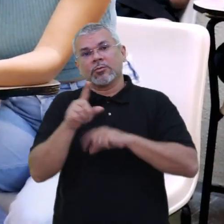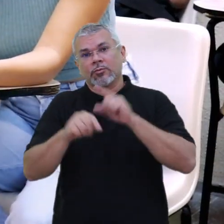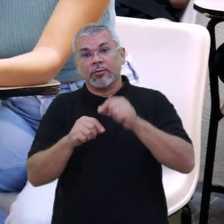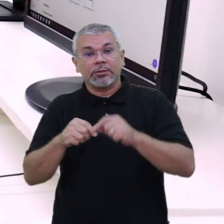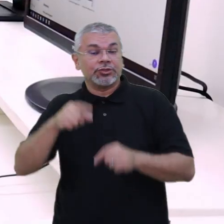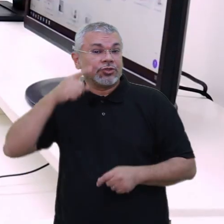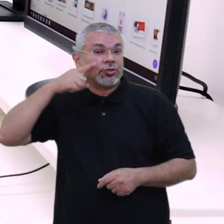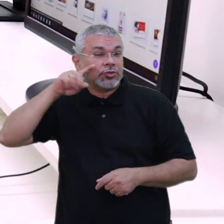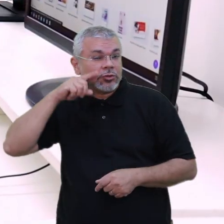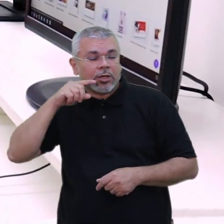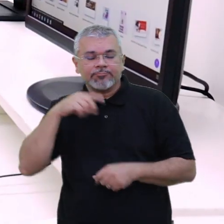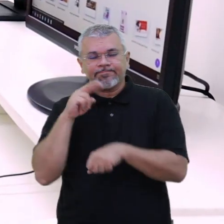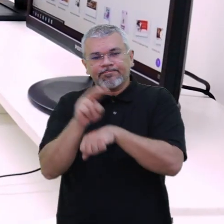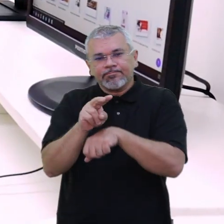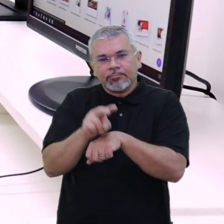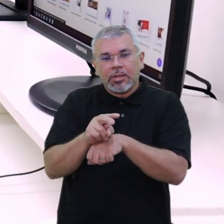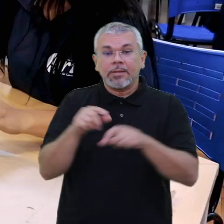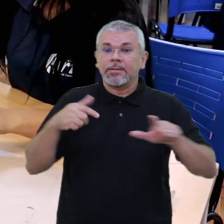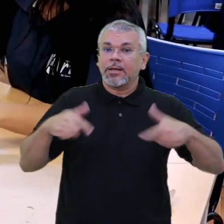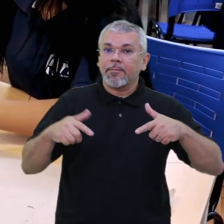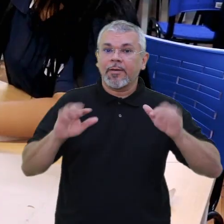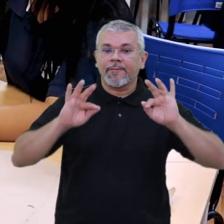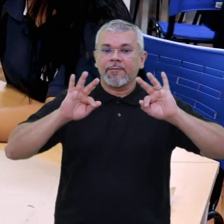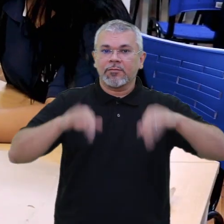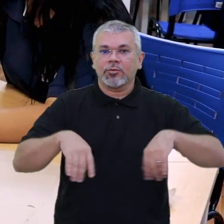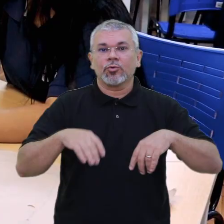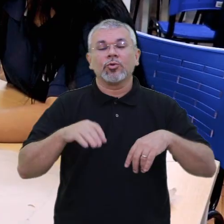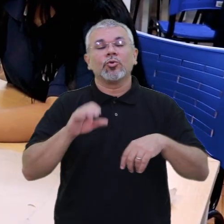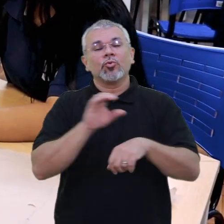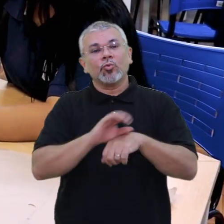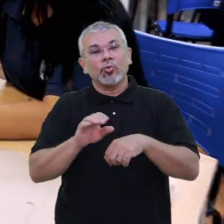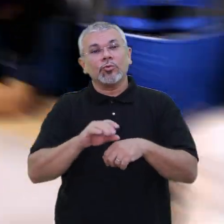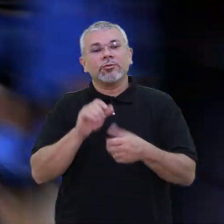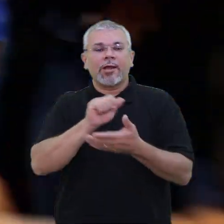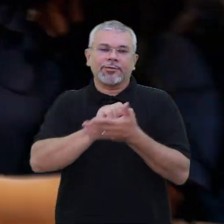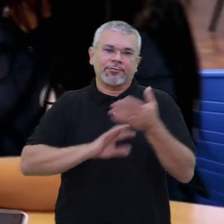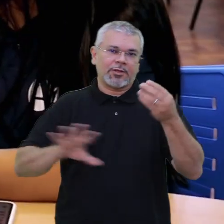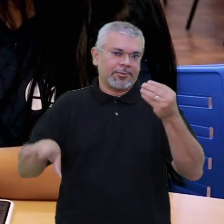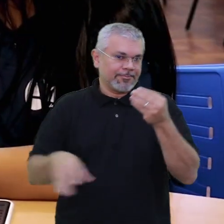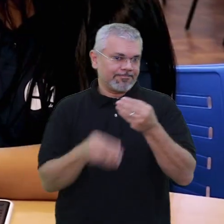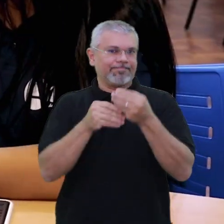supervisionados, trabalhos de conclusão de curso e atividades complementares.